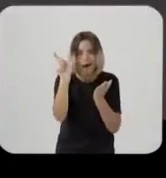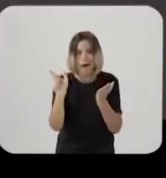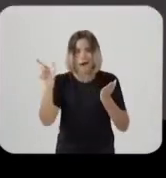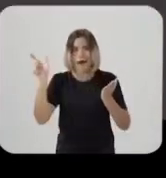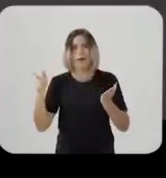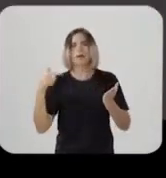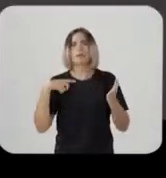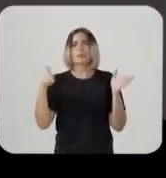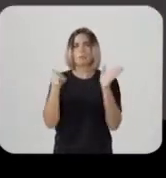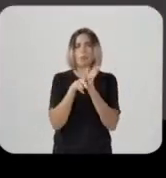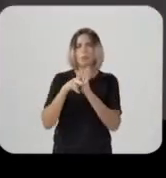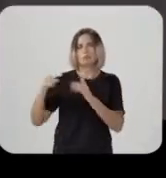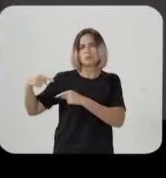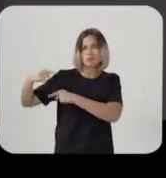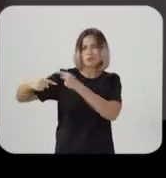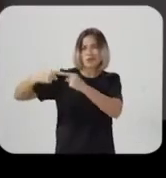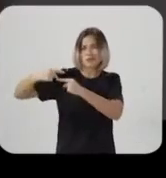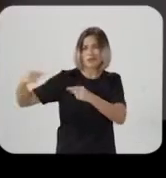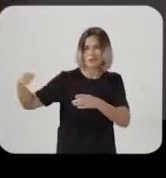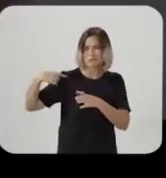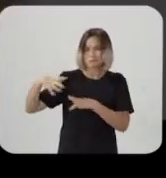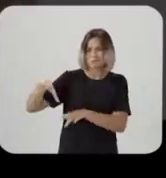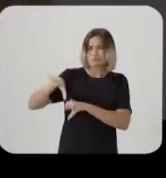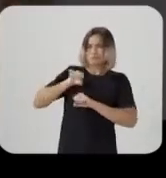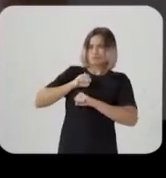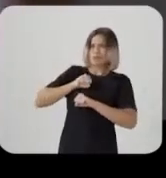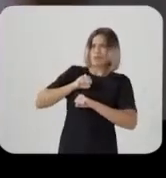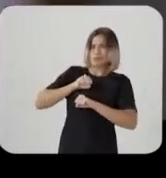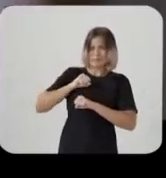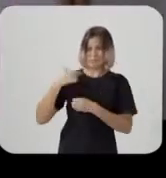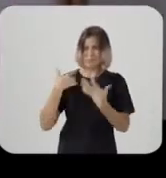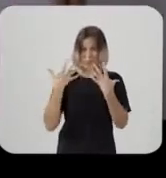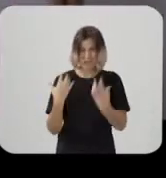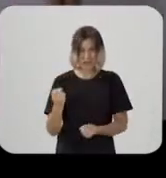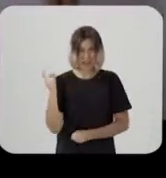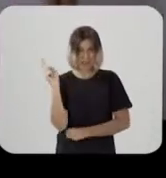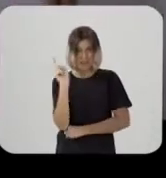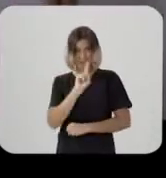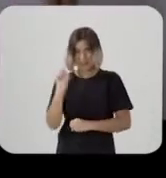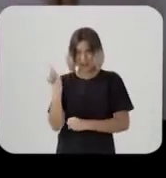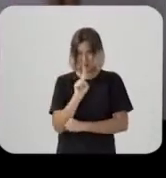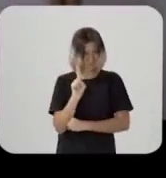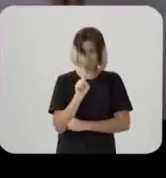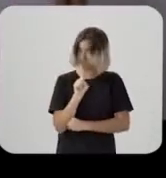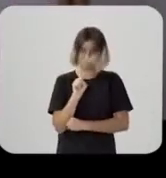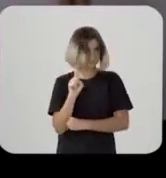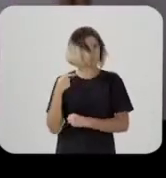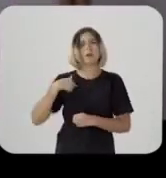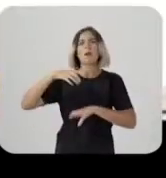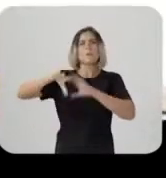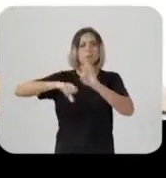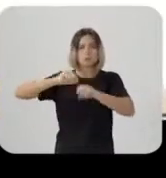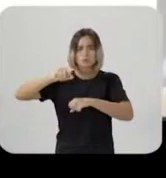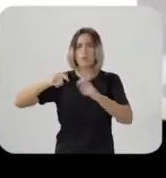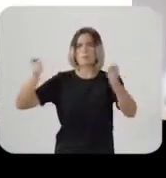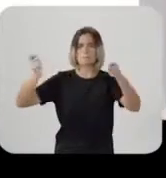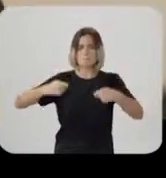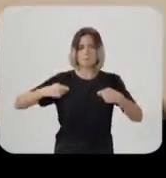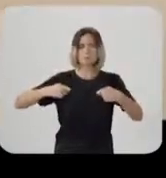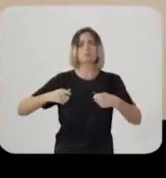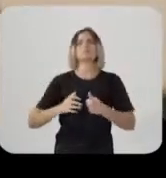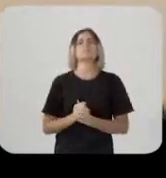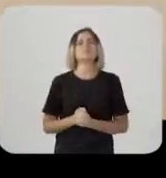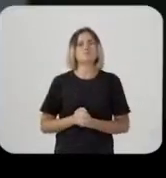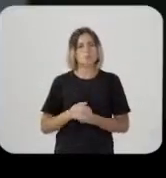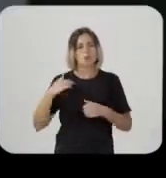De trazer algo que é próprio da nossa geração. De ser inquieto. De não aceitar o não como uma alternativa. E buscar aquilo